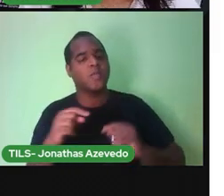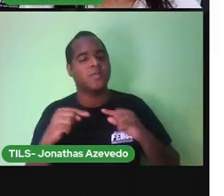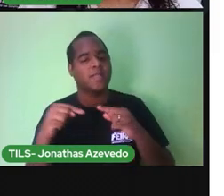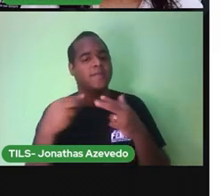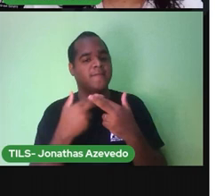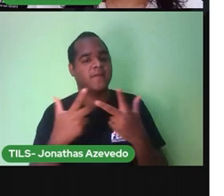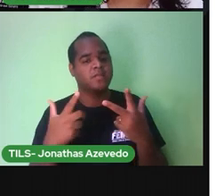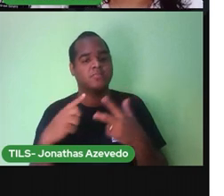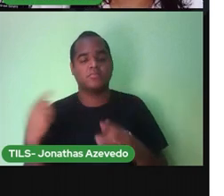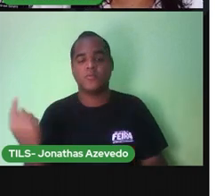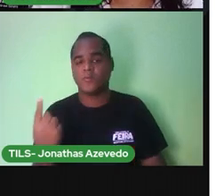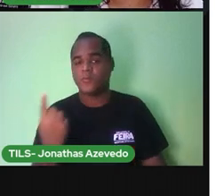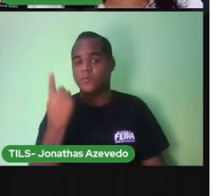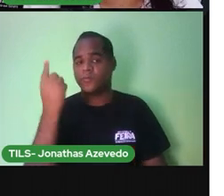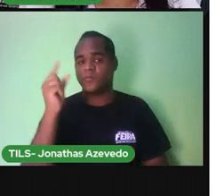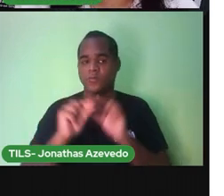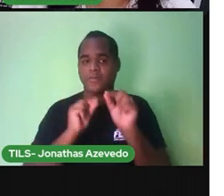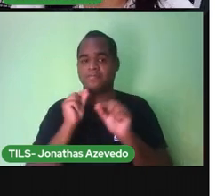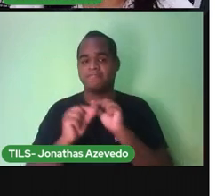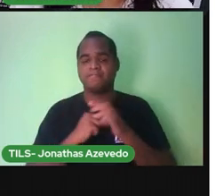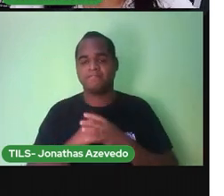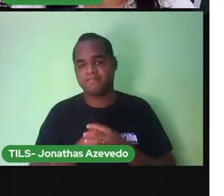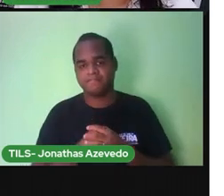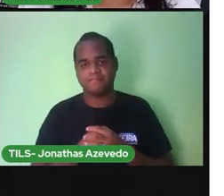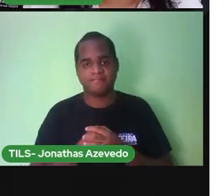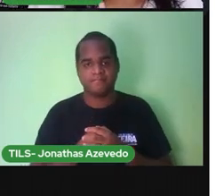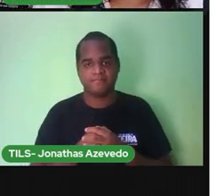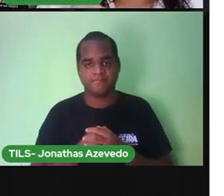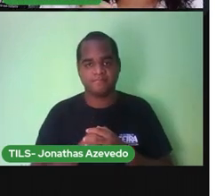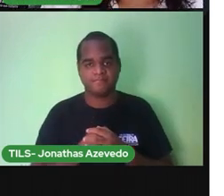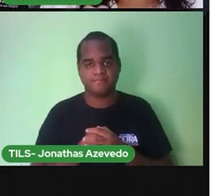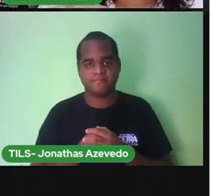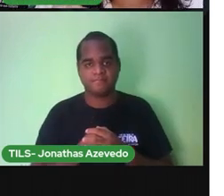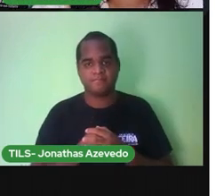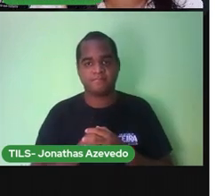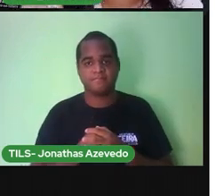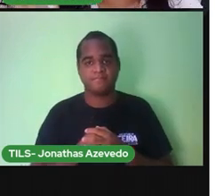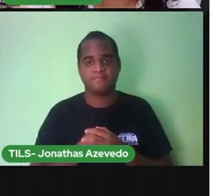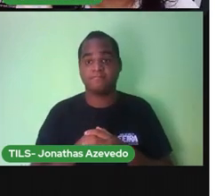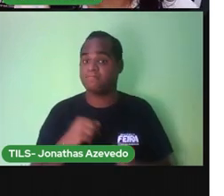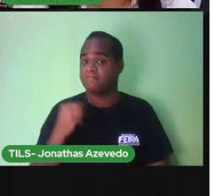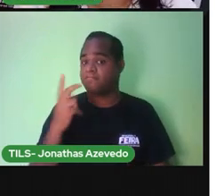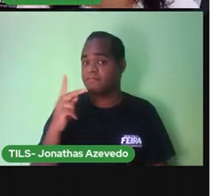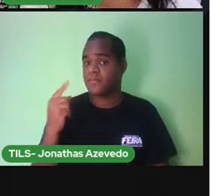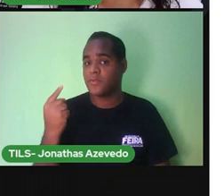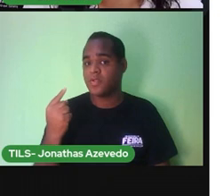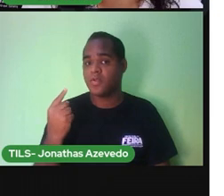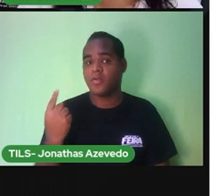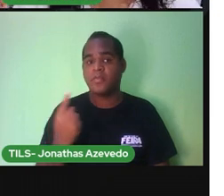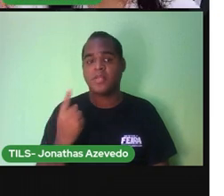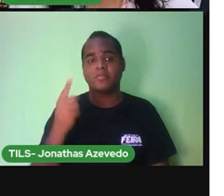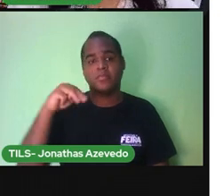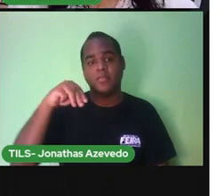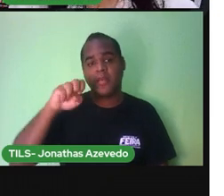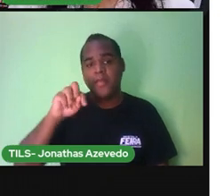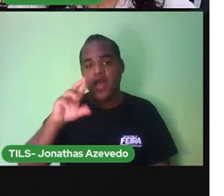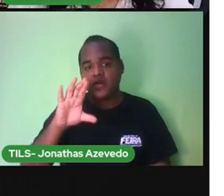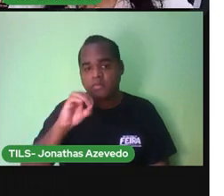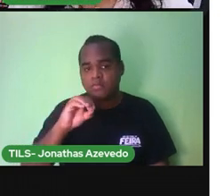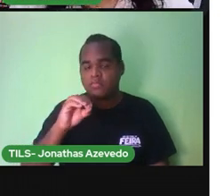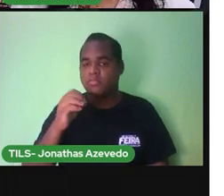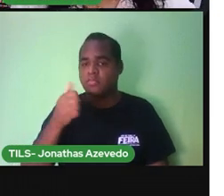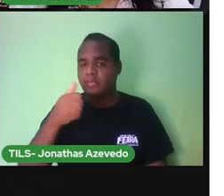A altura De Pedro É Um metro e dez Ou seja Ele tem